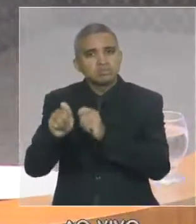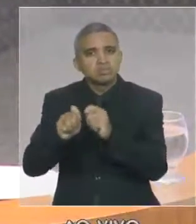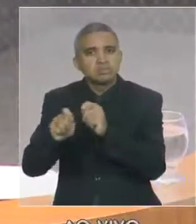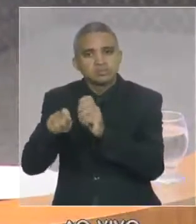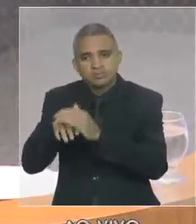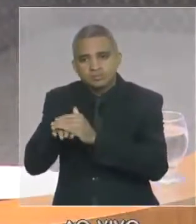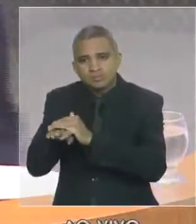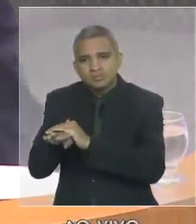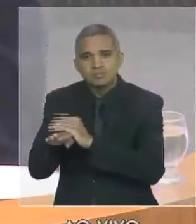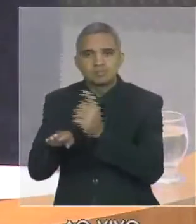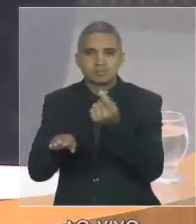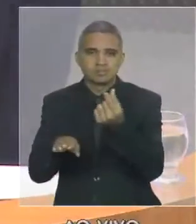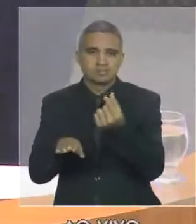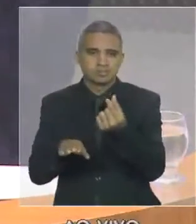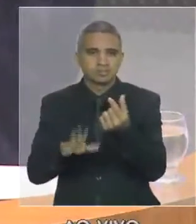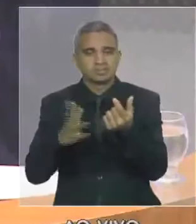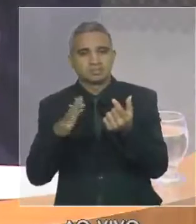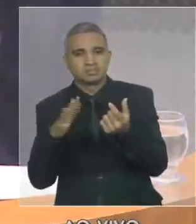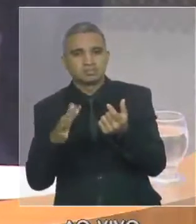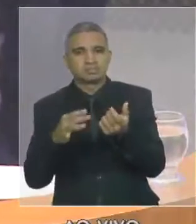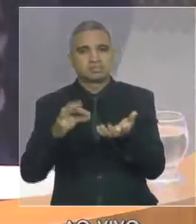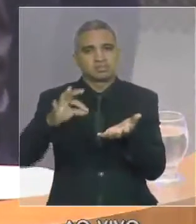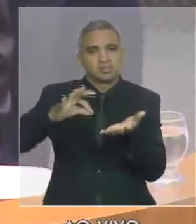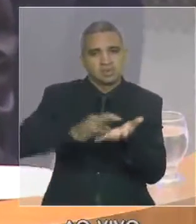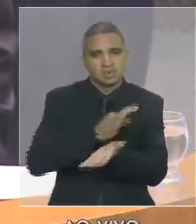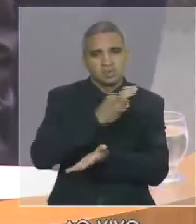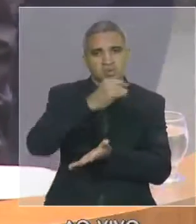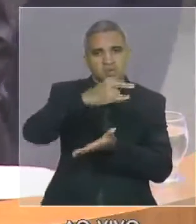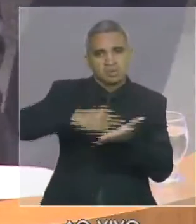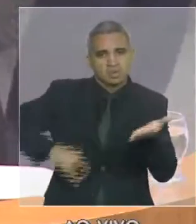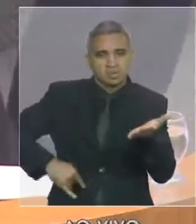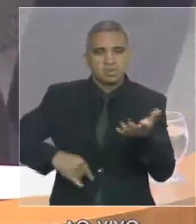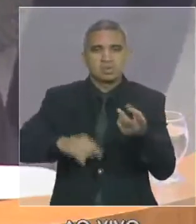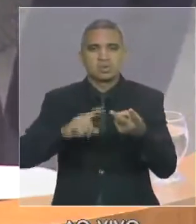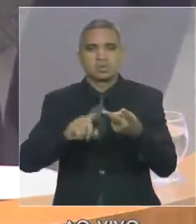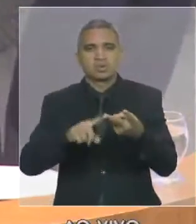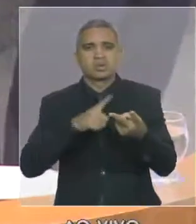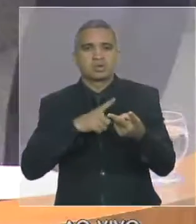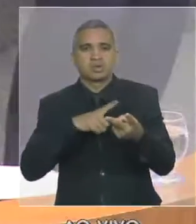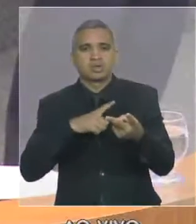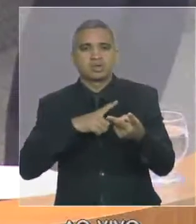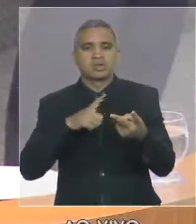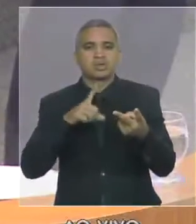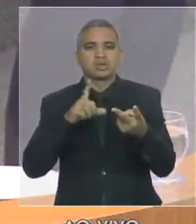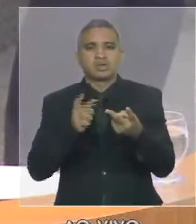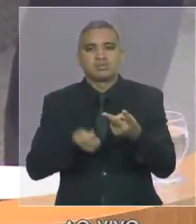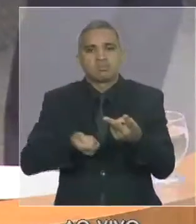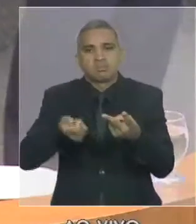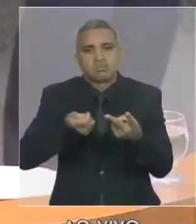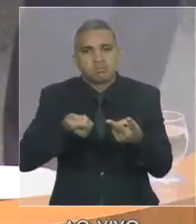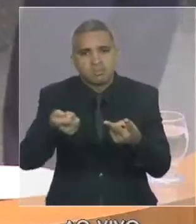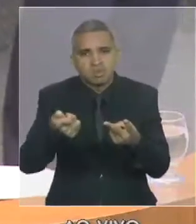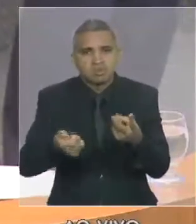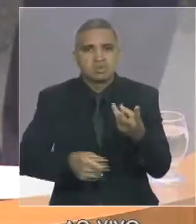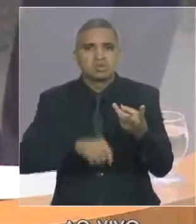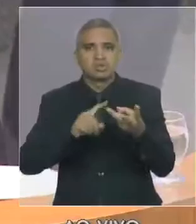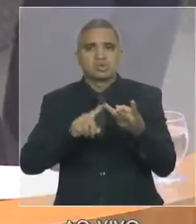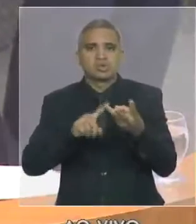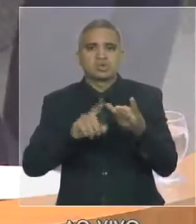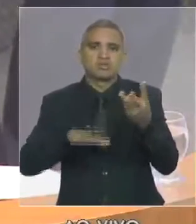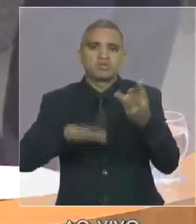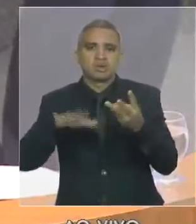várias áreas, contratos, terceirizações, diárias, flores, gastos com aviões,